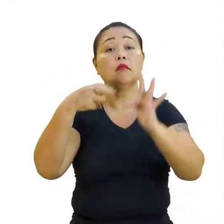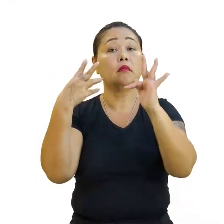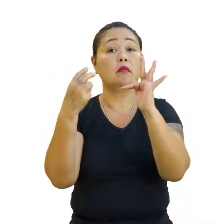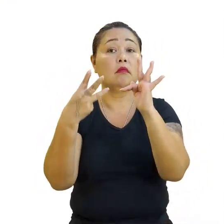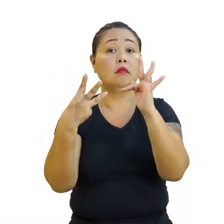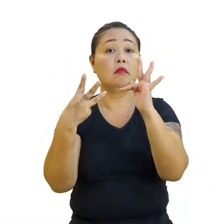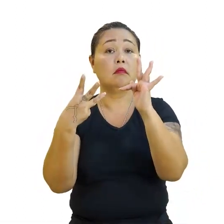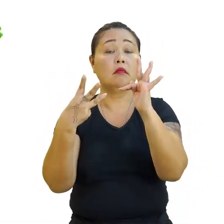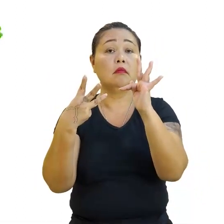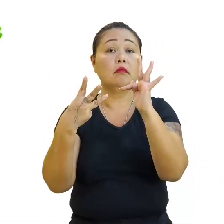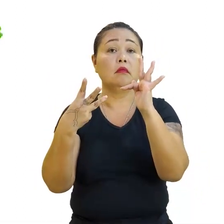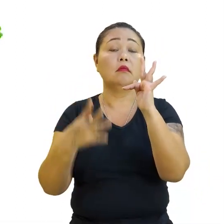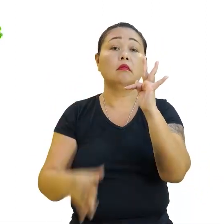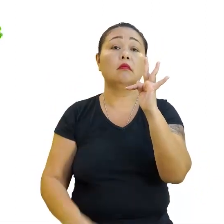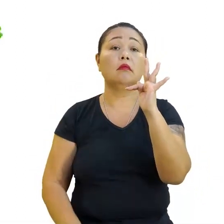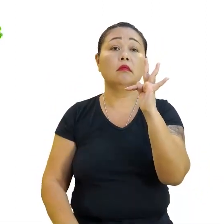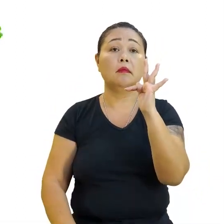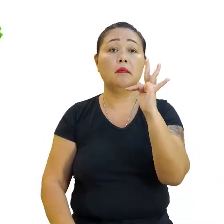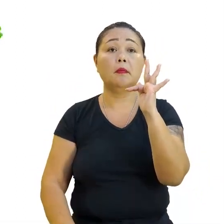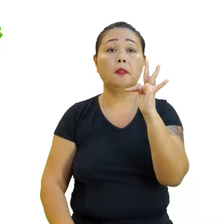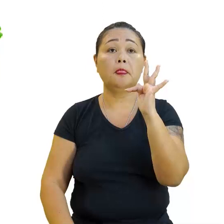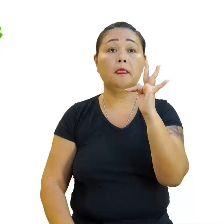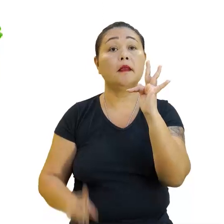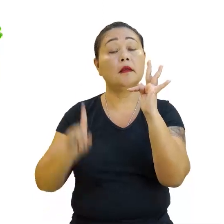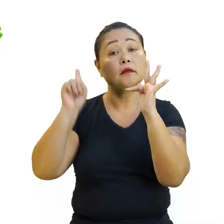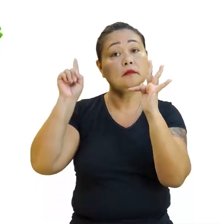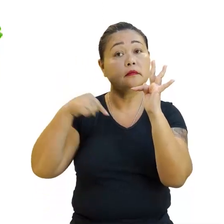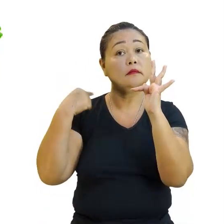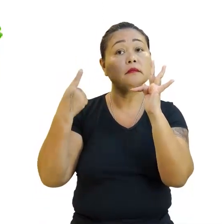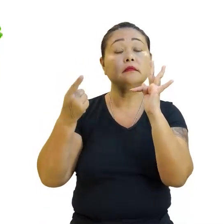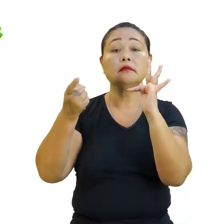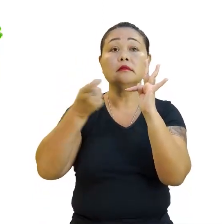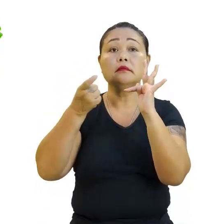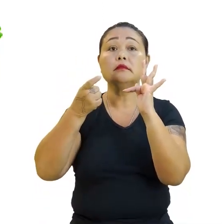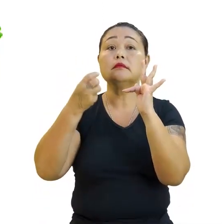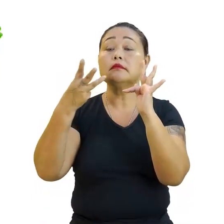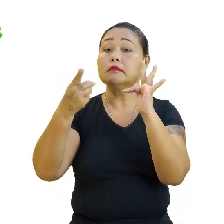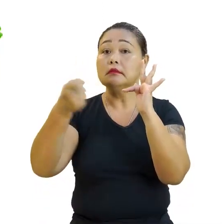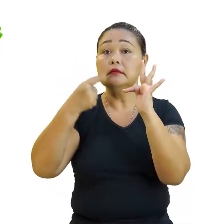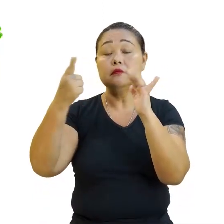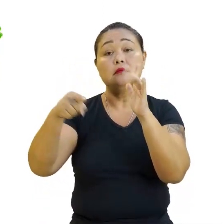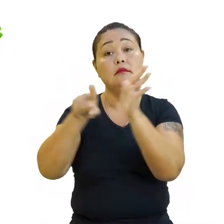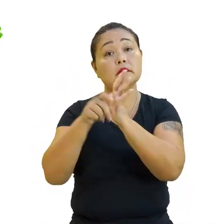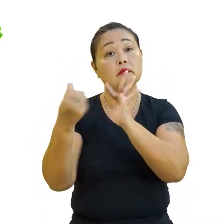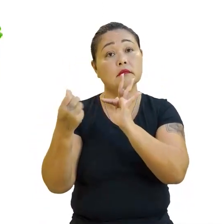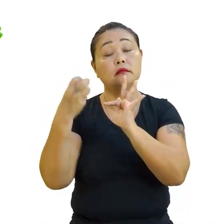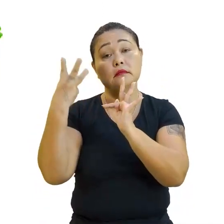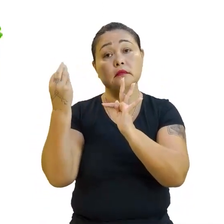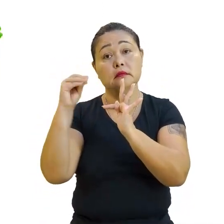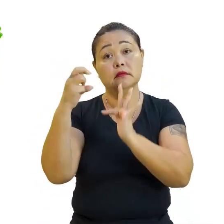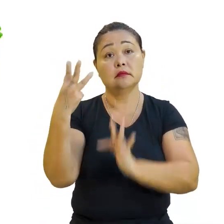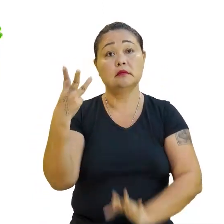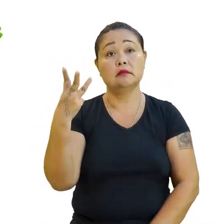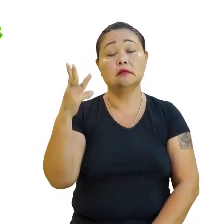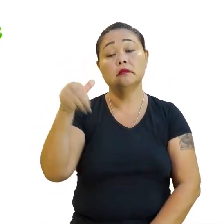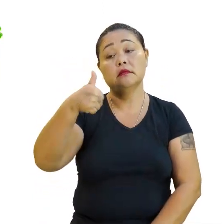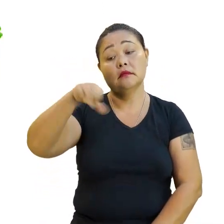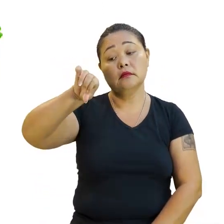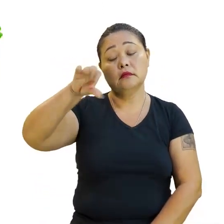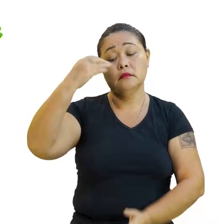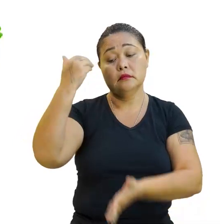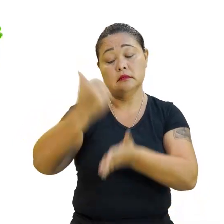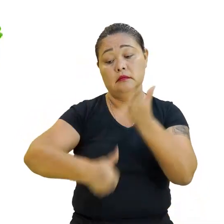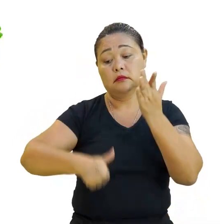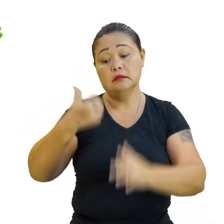Cadê a nossa função? Aqui. 3X menos 6. 3X menos 6. Vamos tentar o 3. O 3. 3 vezes 3? 9.